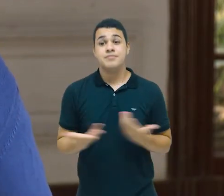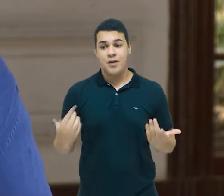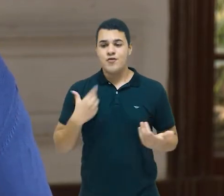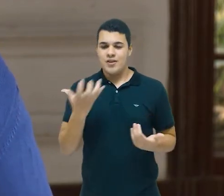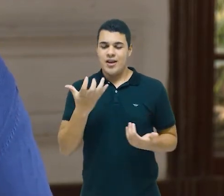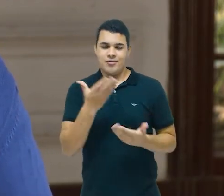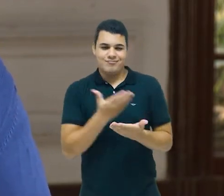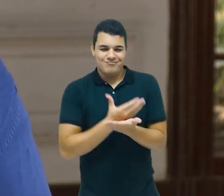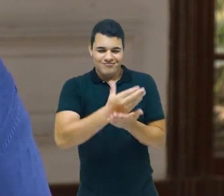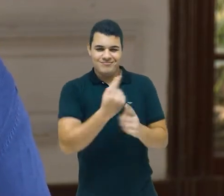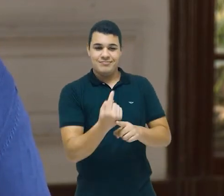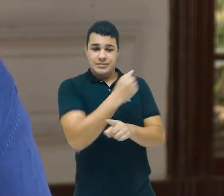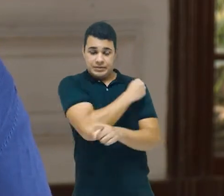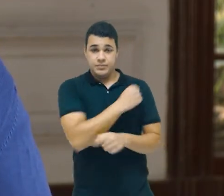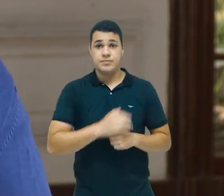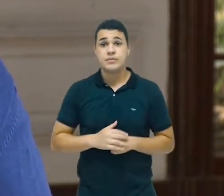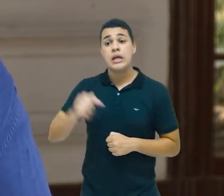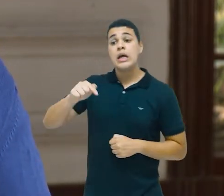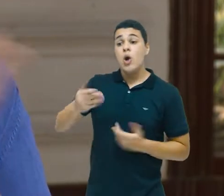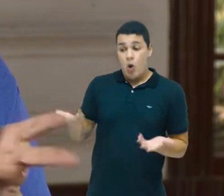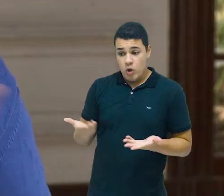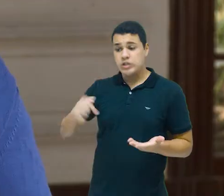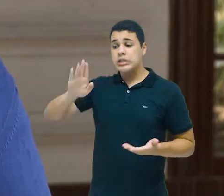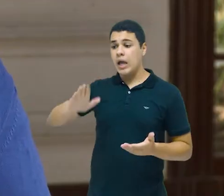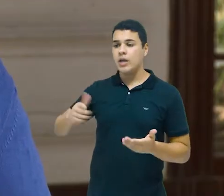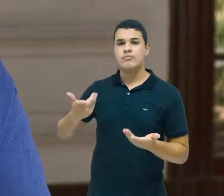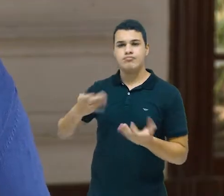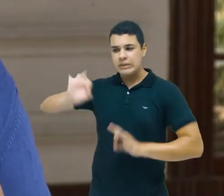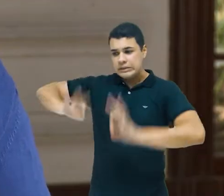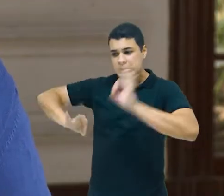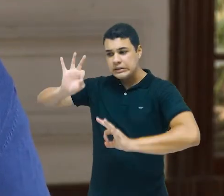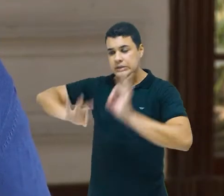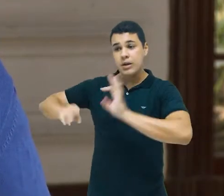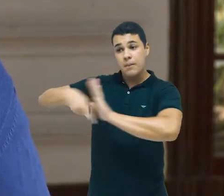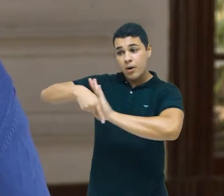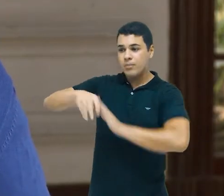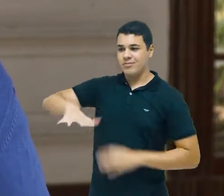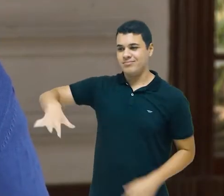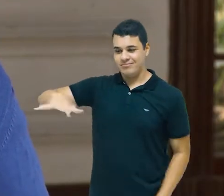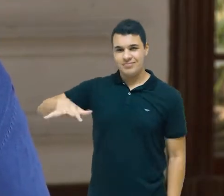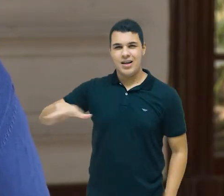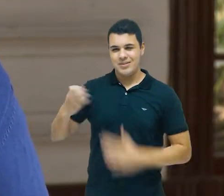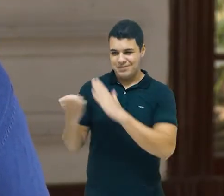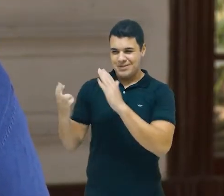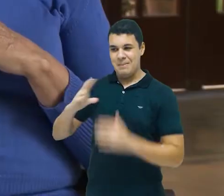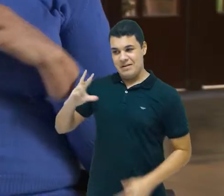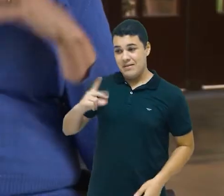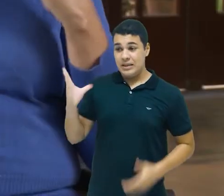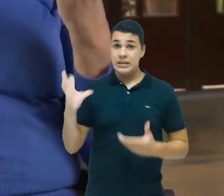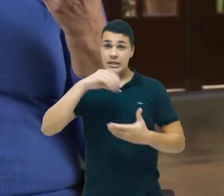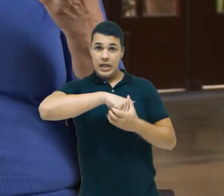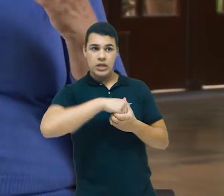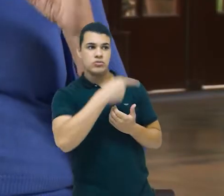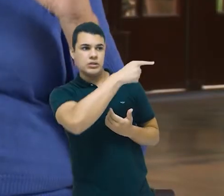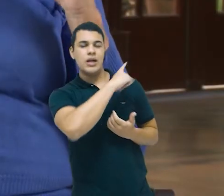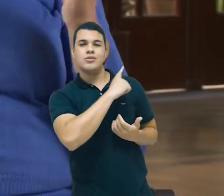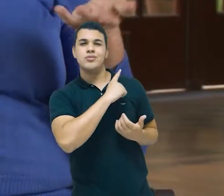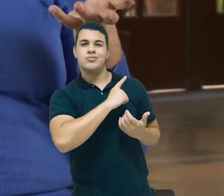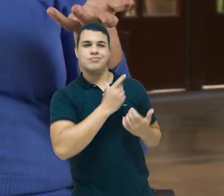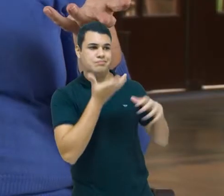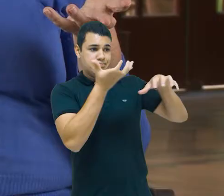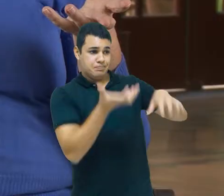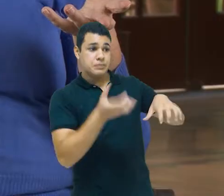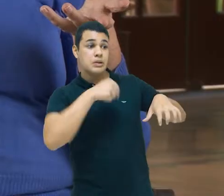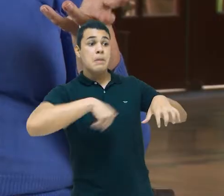Hoje, tenho, tramita um projeto do setor privado no Congresso Nacional de aumento do